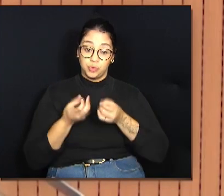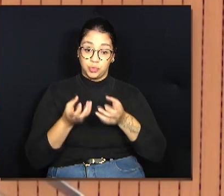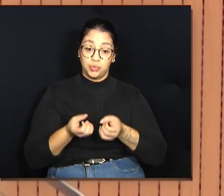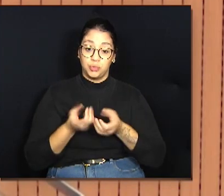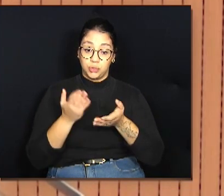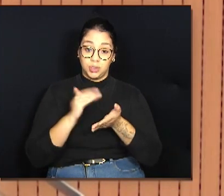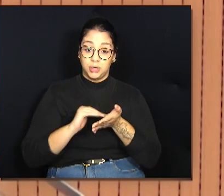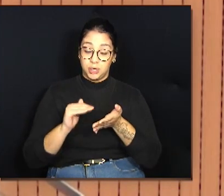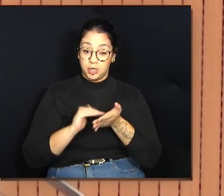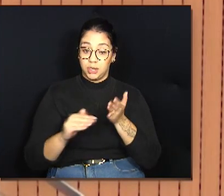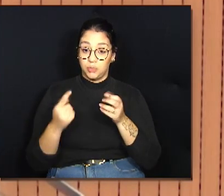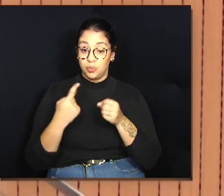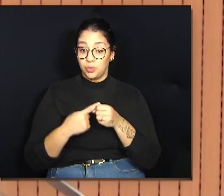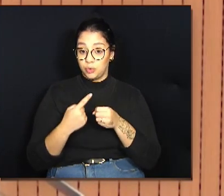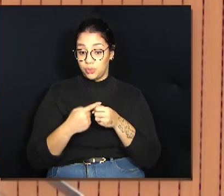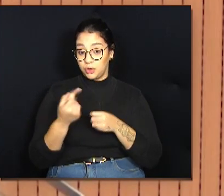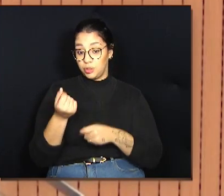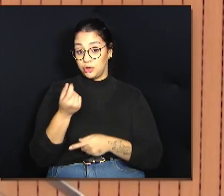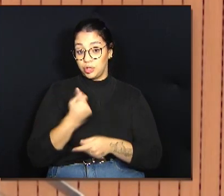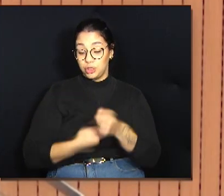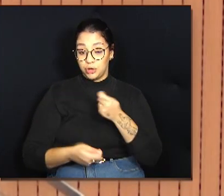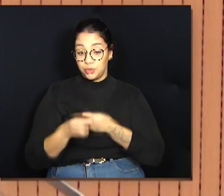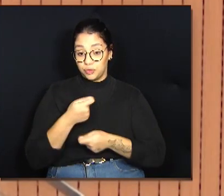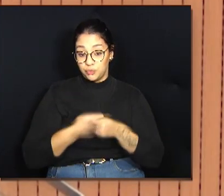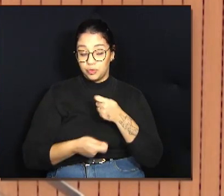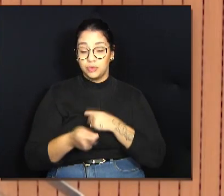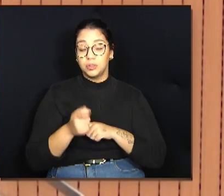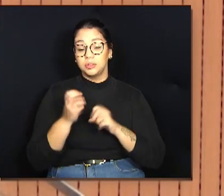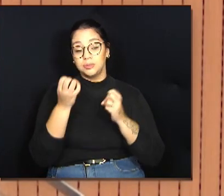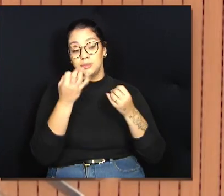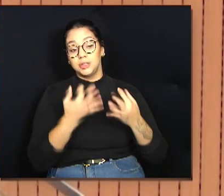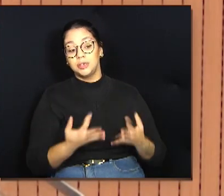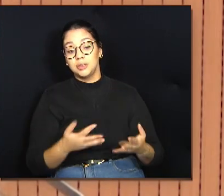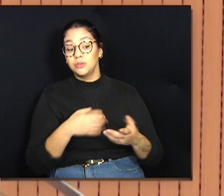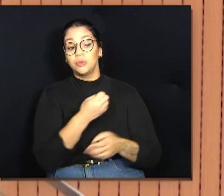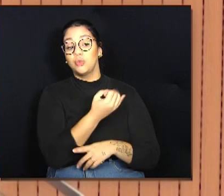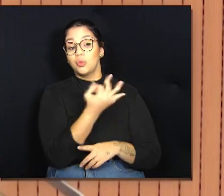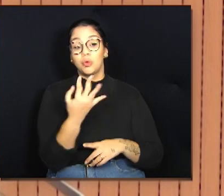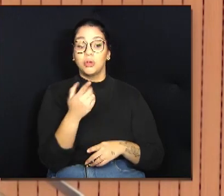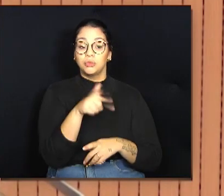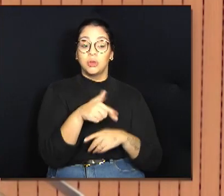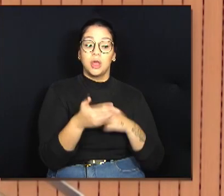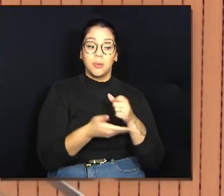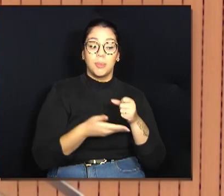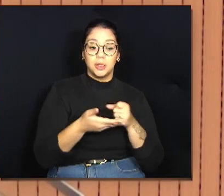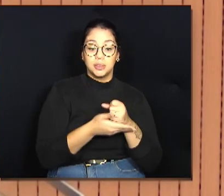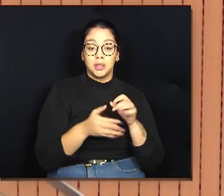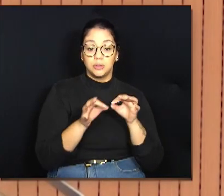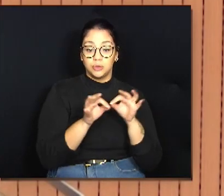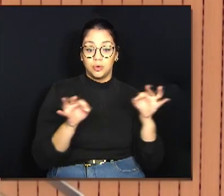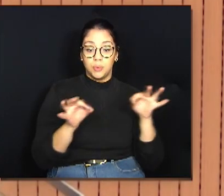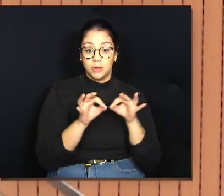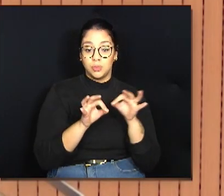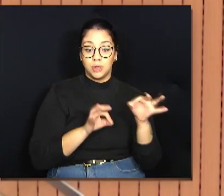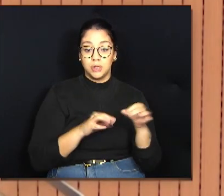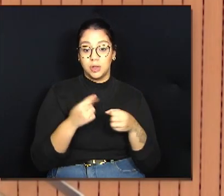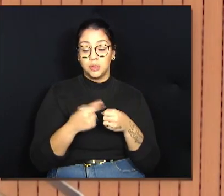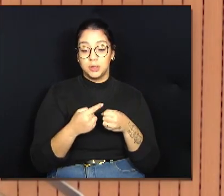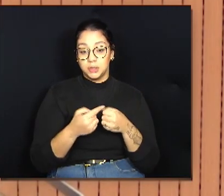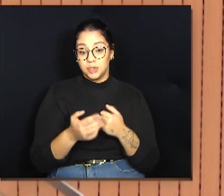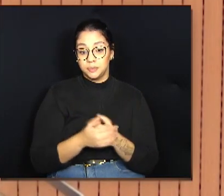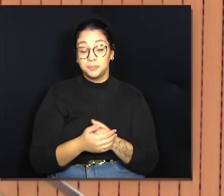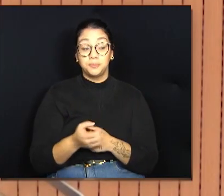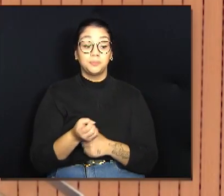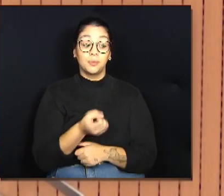Municipal de Finanças, dizendo qual era o valor baseado no metro quadrado da cidade. E eles